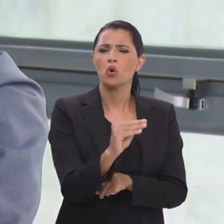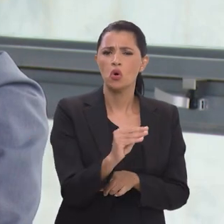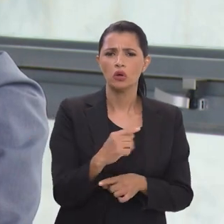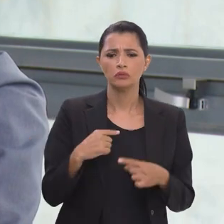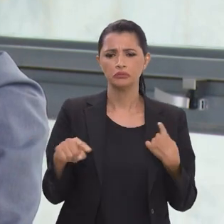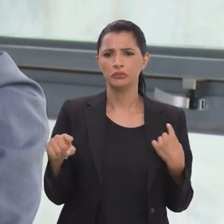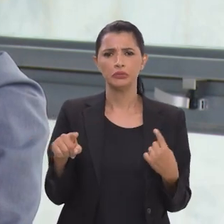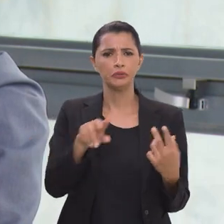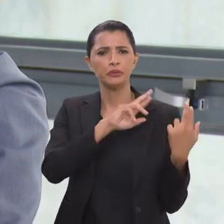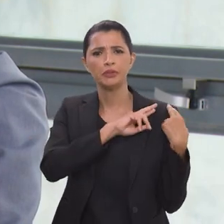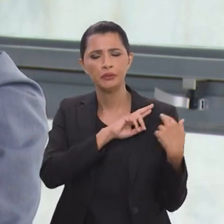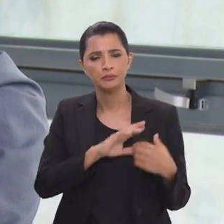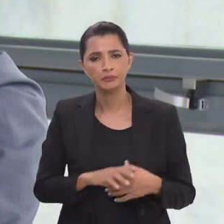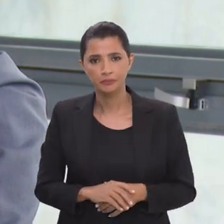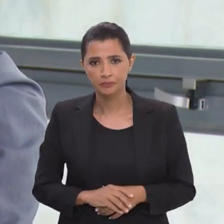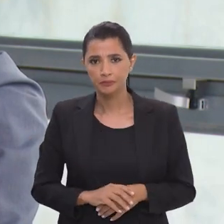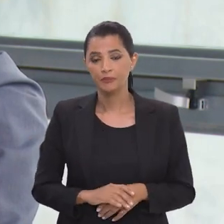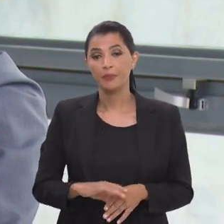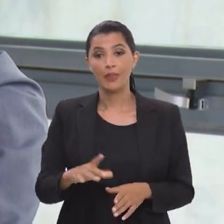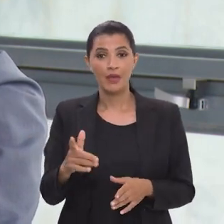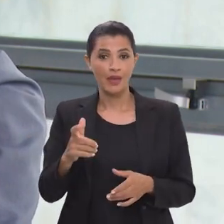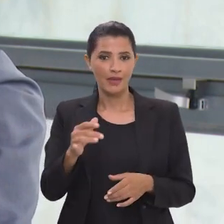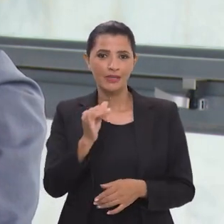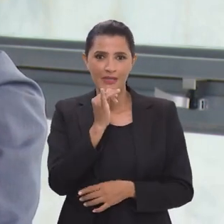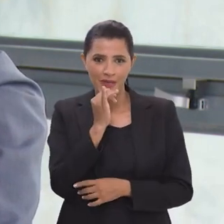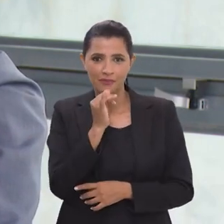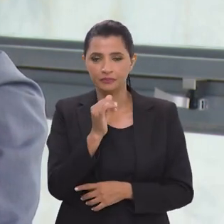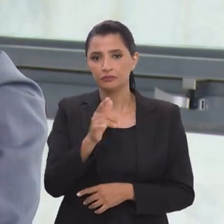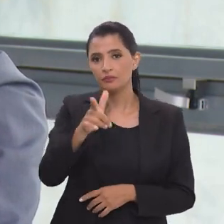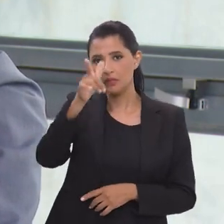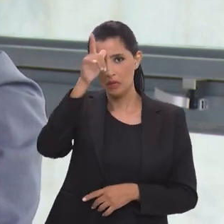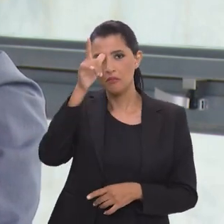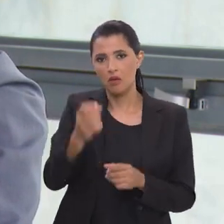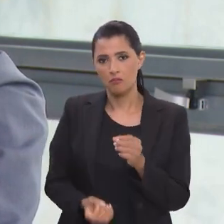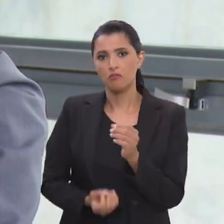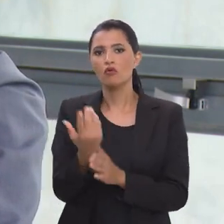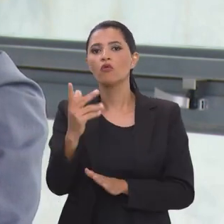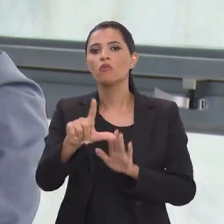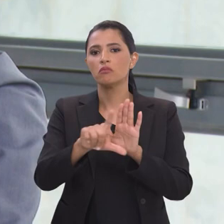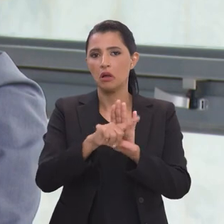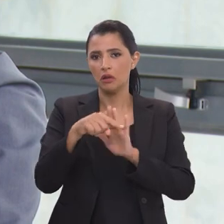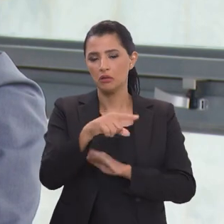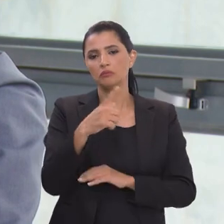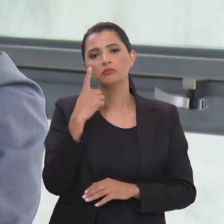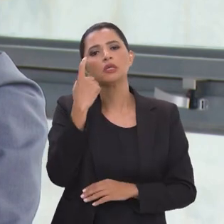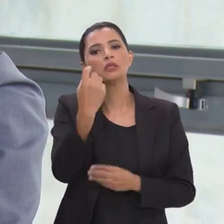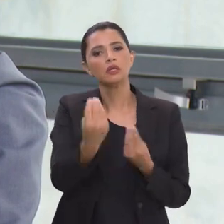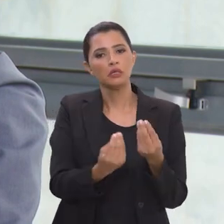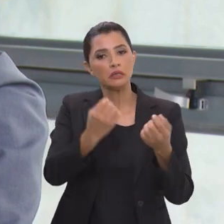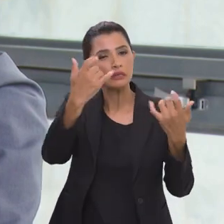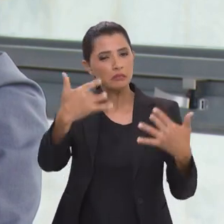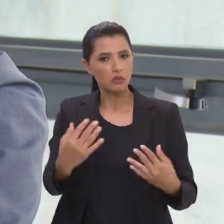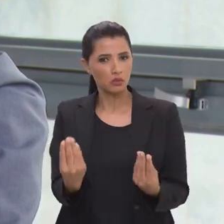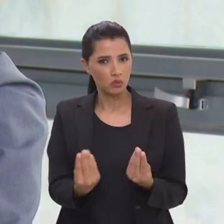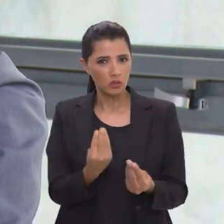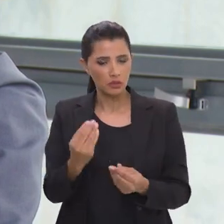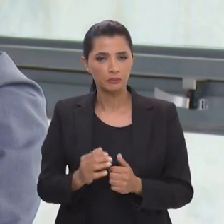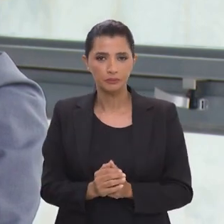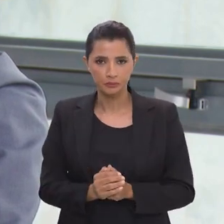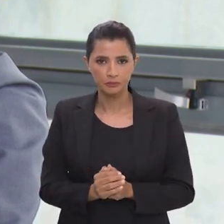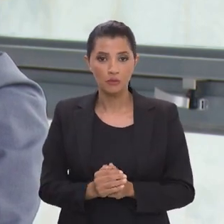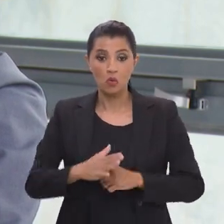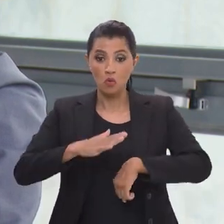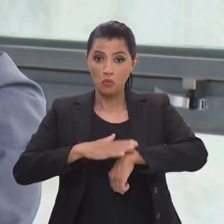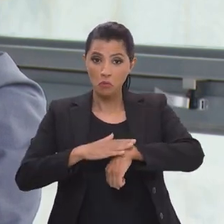com aquilo que a gente veicula a Alemanha ela aprovou uma legislação que eu considero muito interessante que ela diz